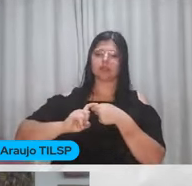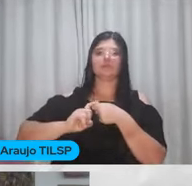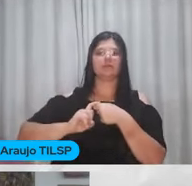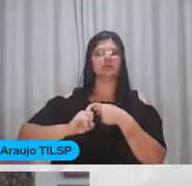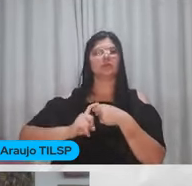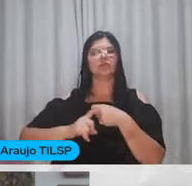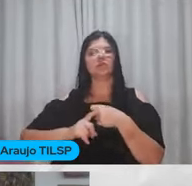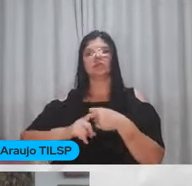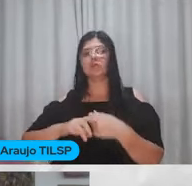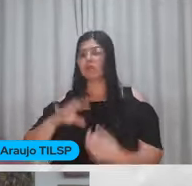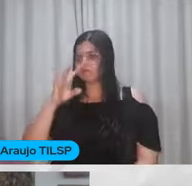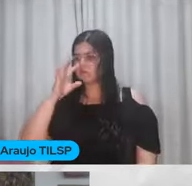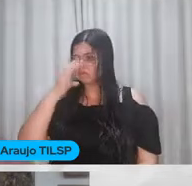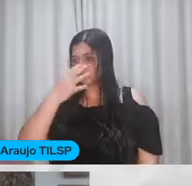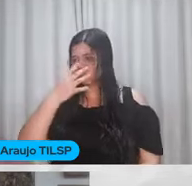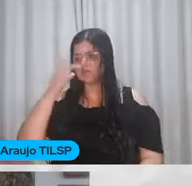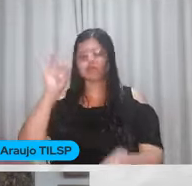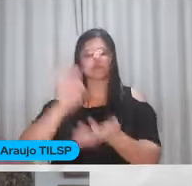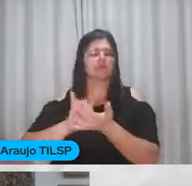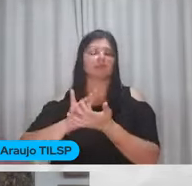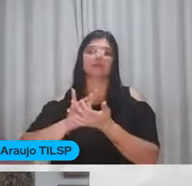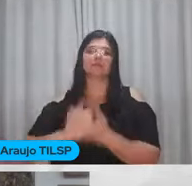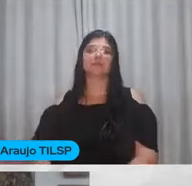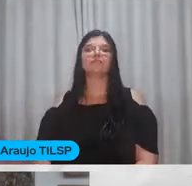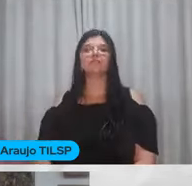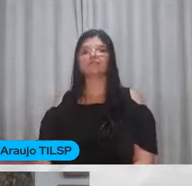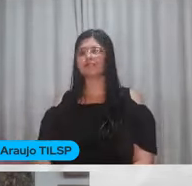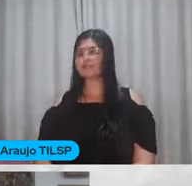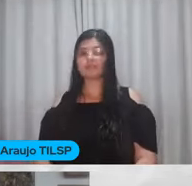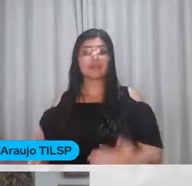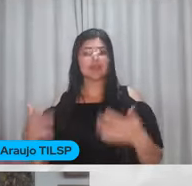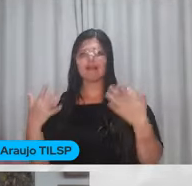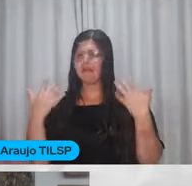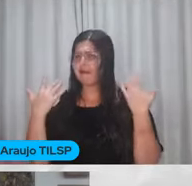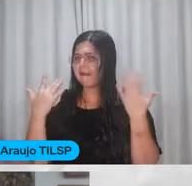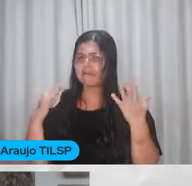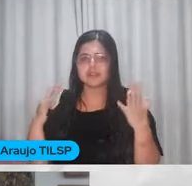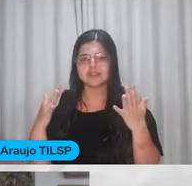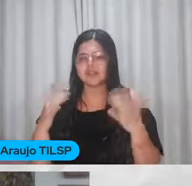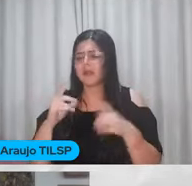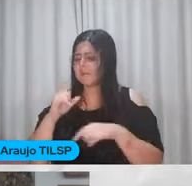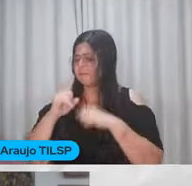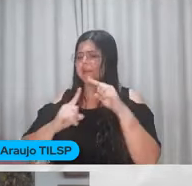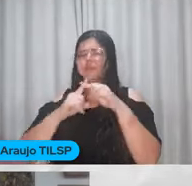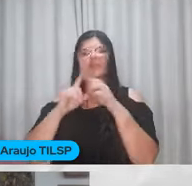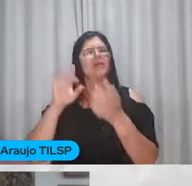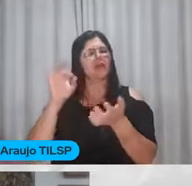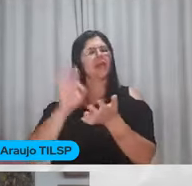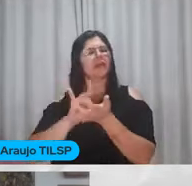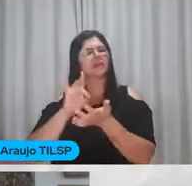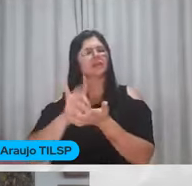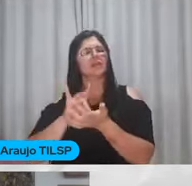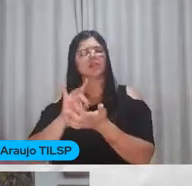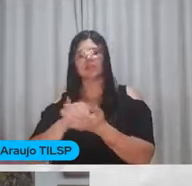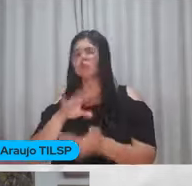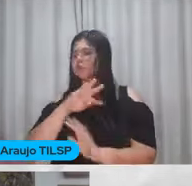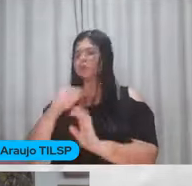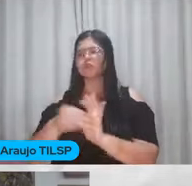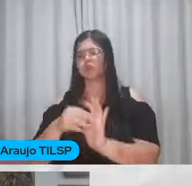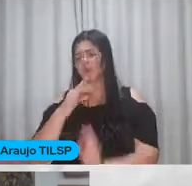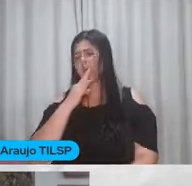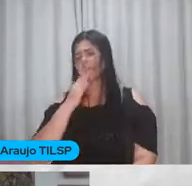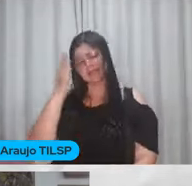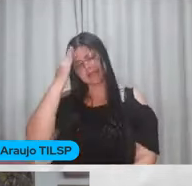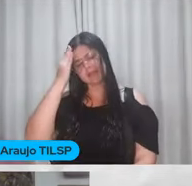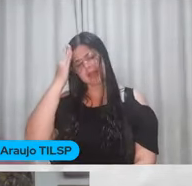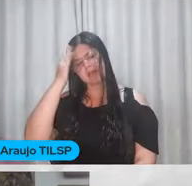Porque você encanta De verdade Não é Elogio Além da conta não É realidade Todo mundo que te conhece Sabe